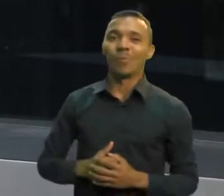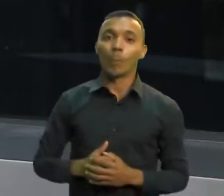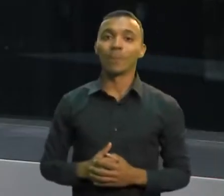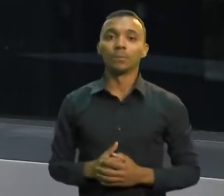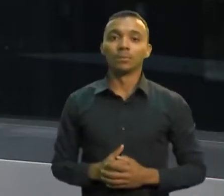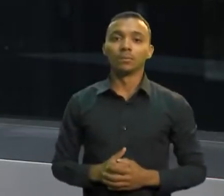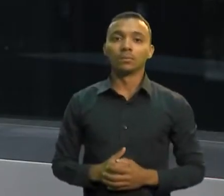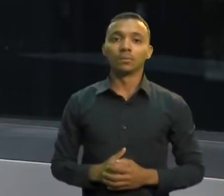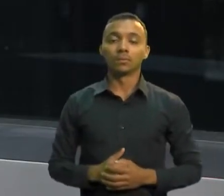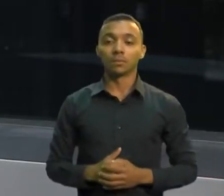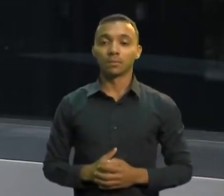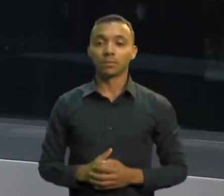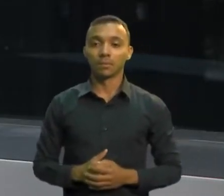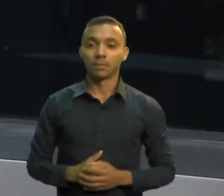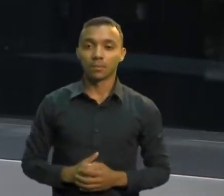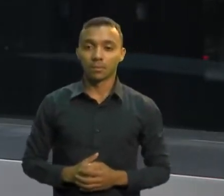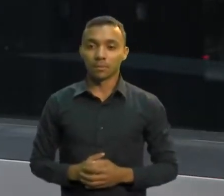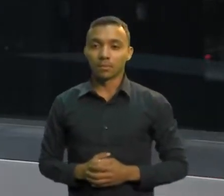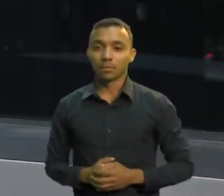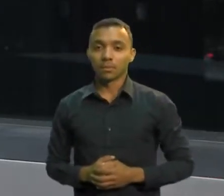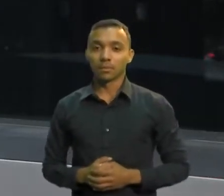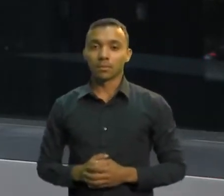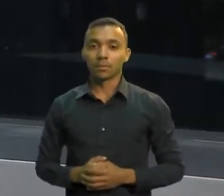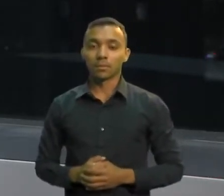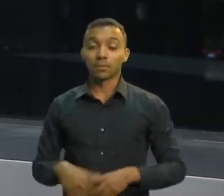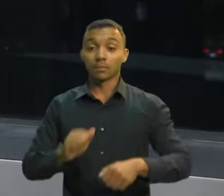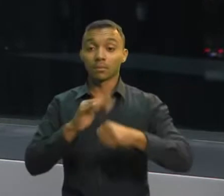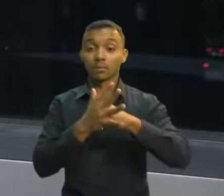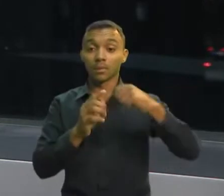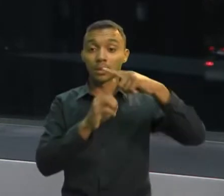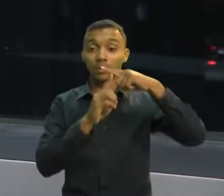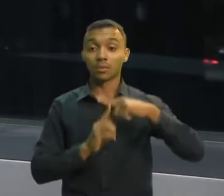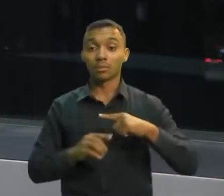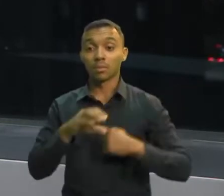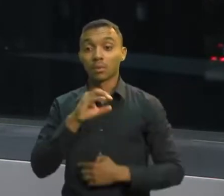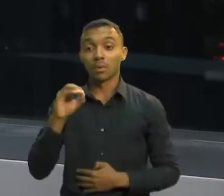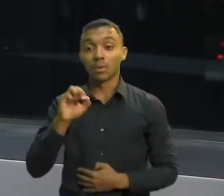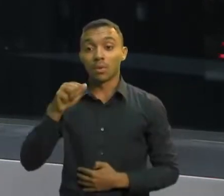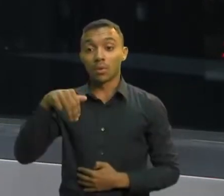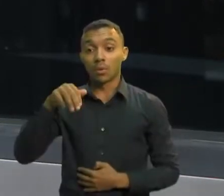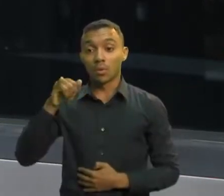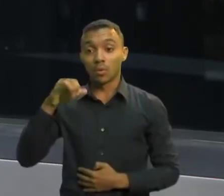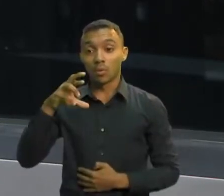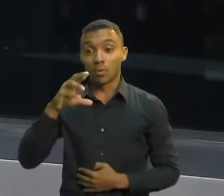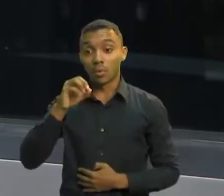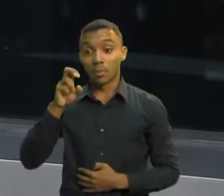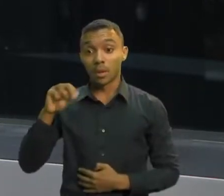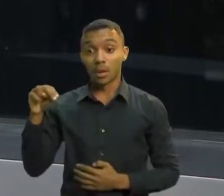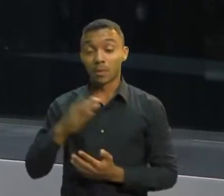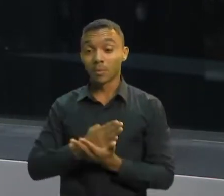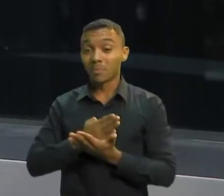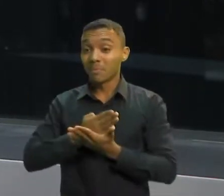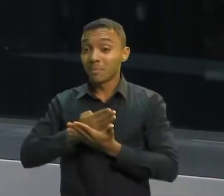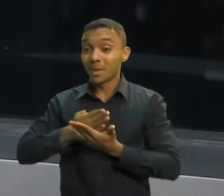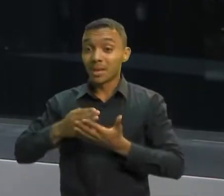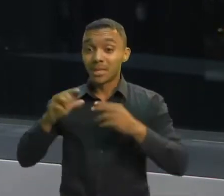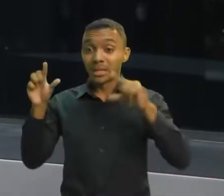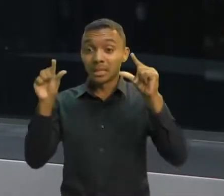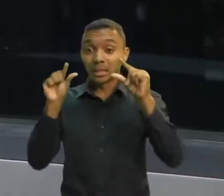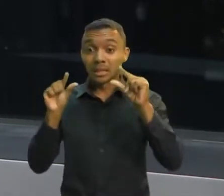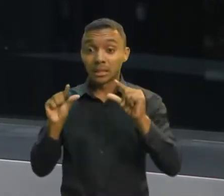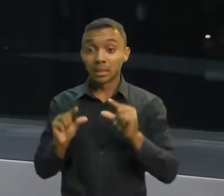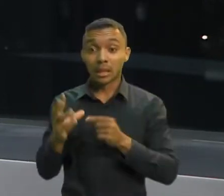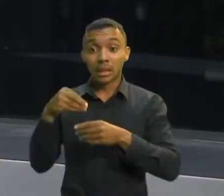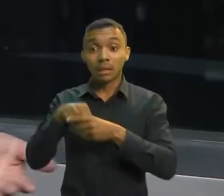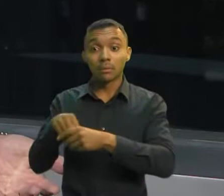Os casos positivos de Covid-19 da variante Ômicron começam a perder força em alguns estados,